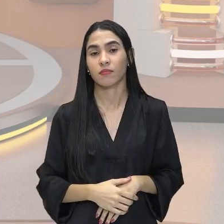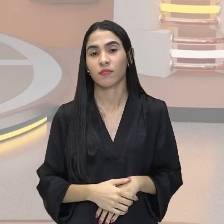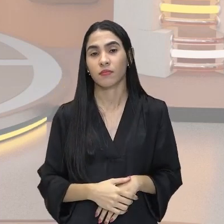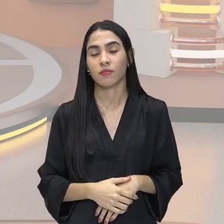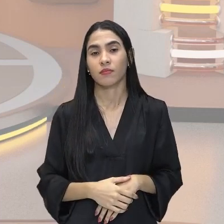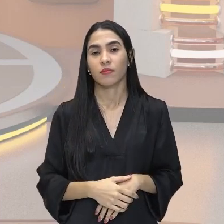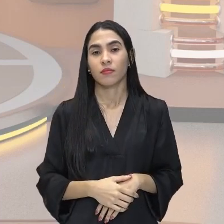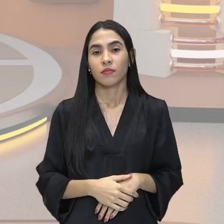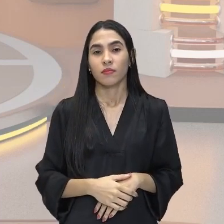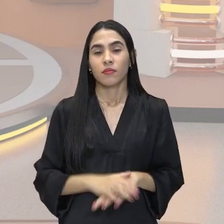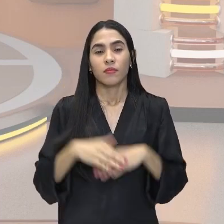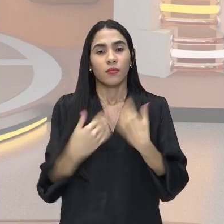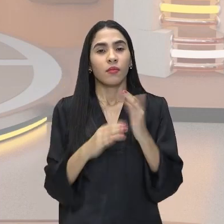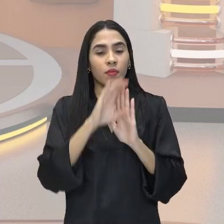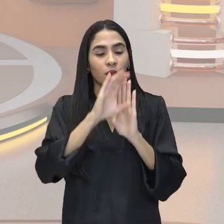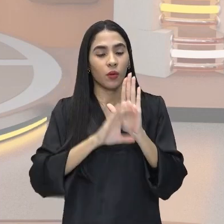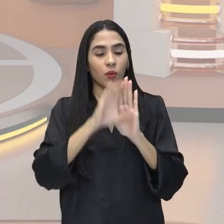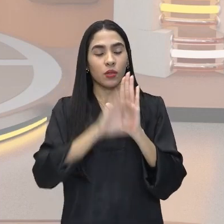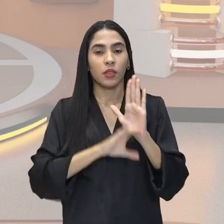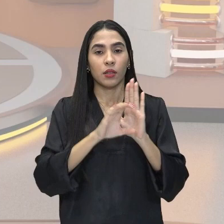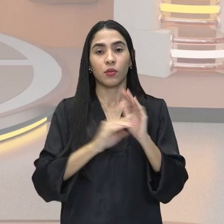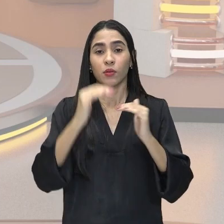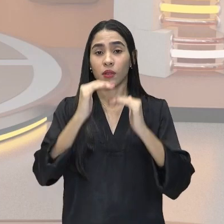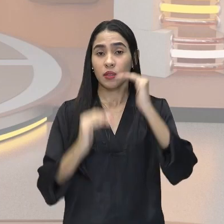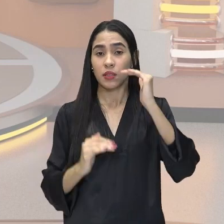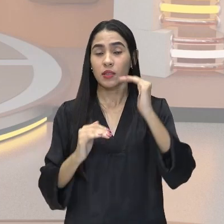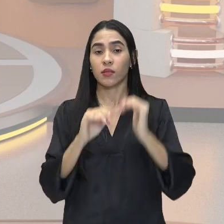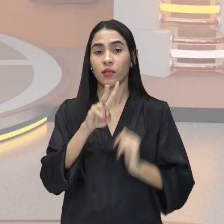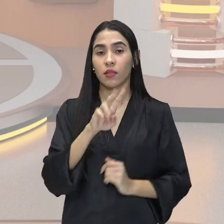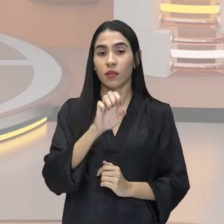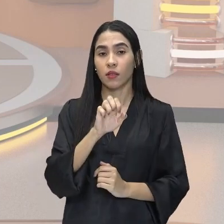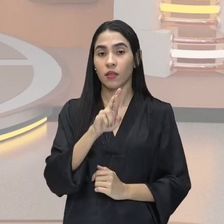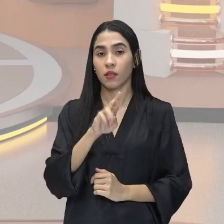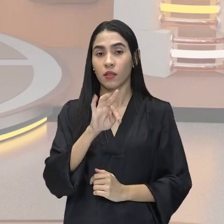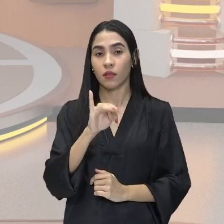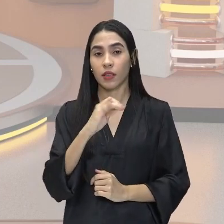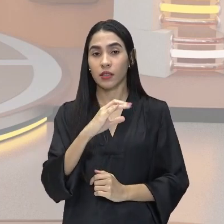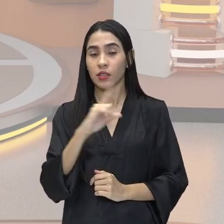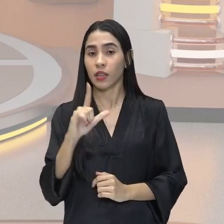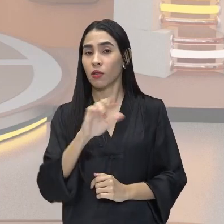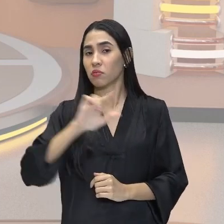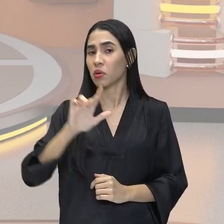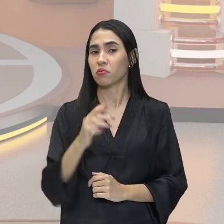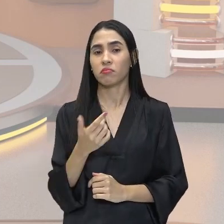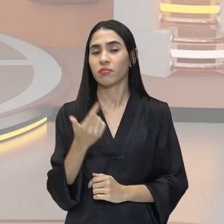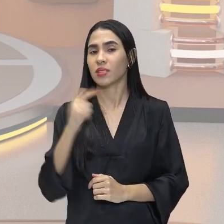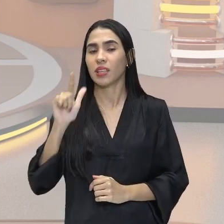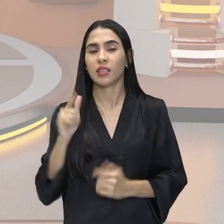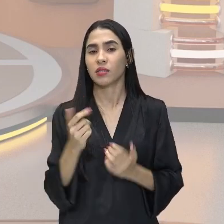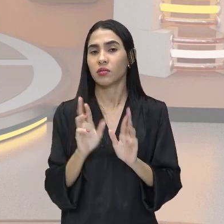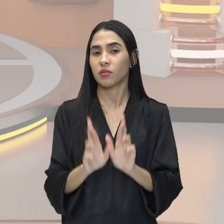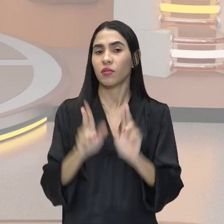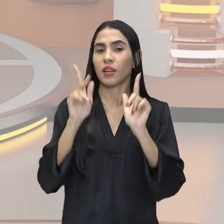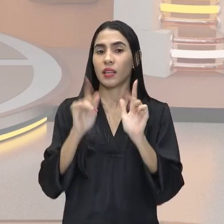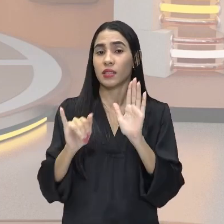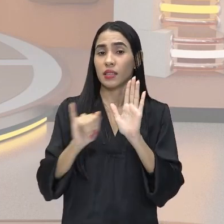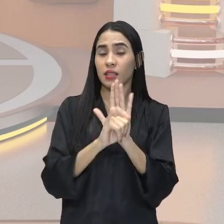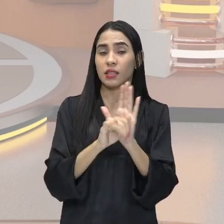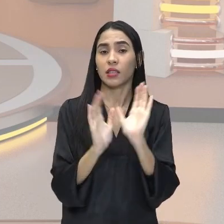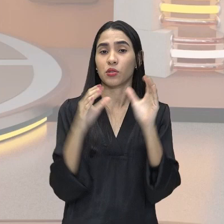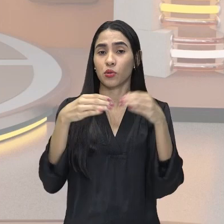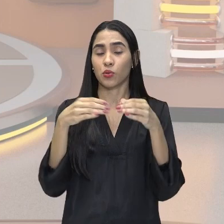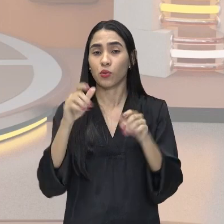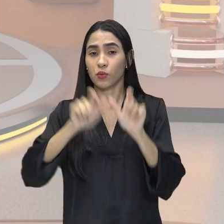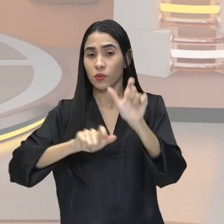natureza, o conceito de desigualdade vertical não diferencia a identidade de grupos de